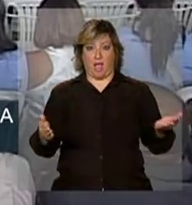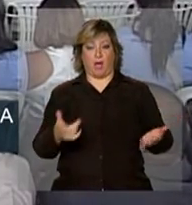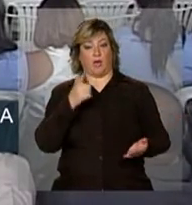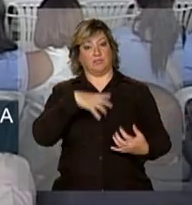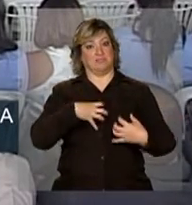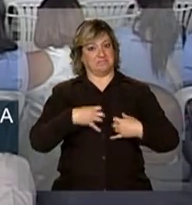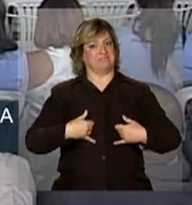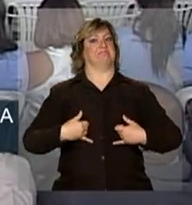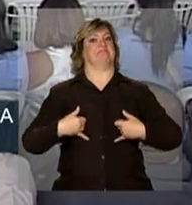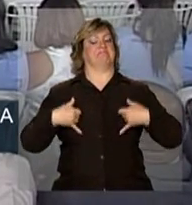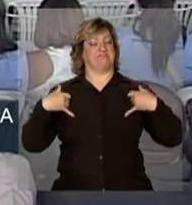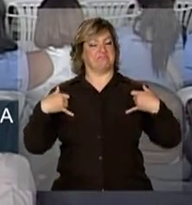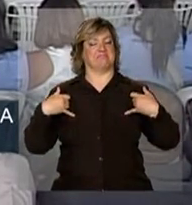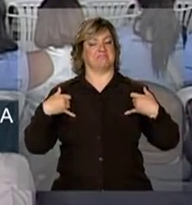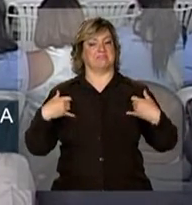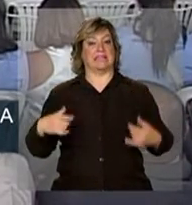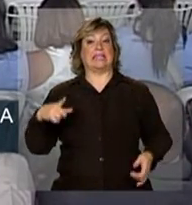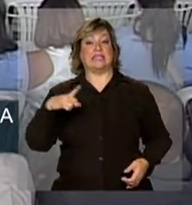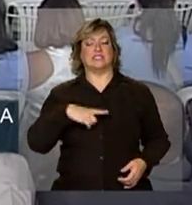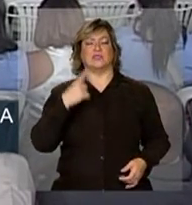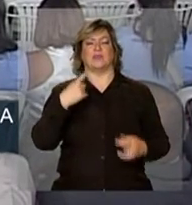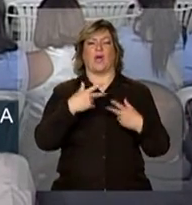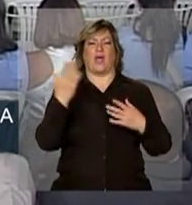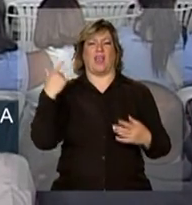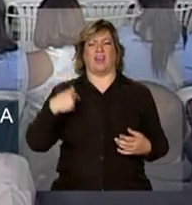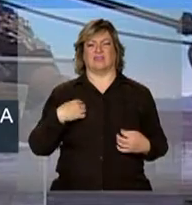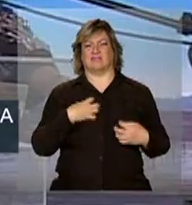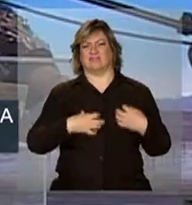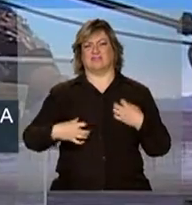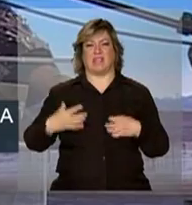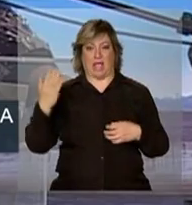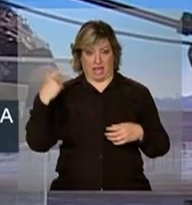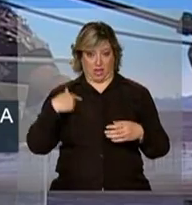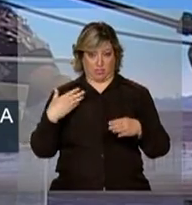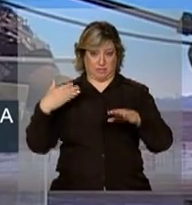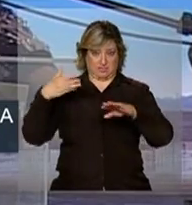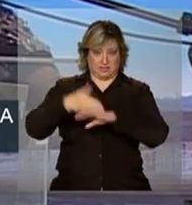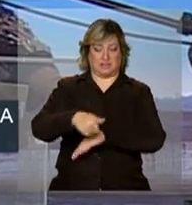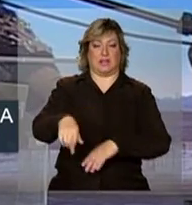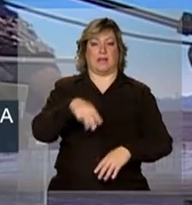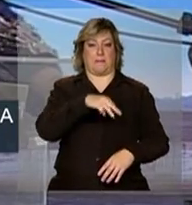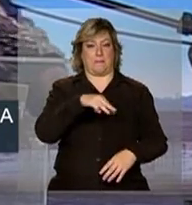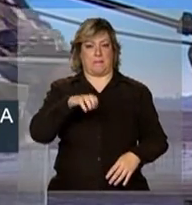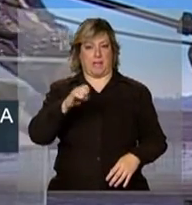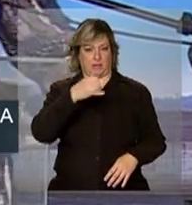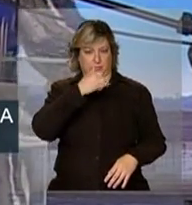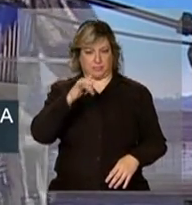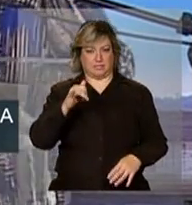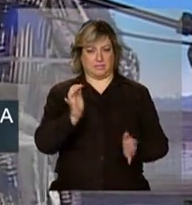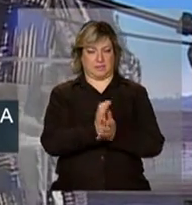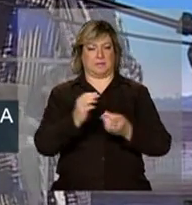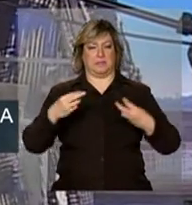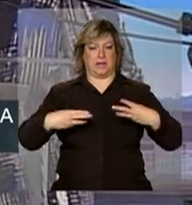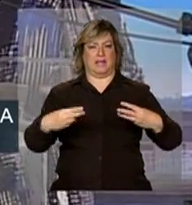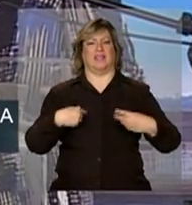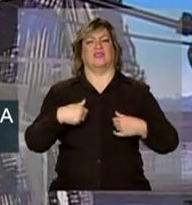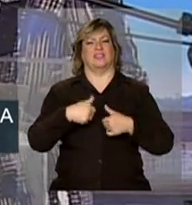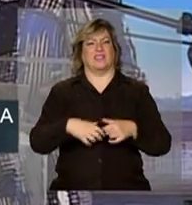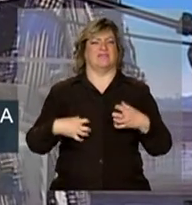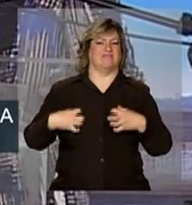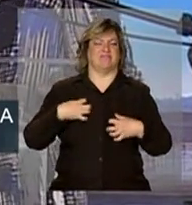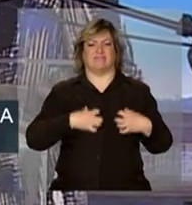ter orgulho. Tinha uma coisa que me incomodava muito quando eu entrei no Ministério de Minas e Energia e eu ficava